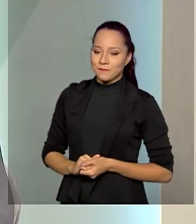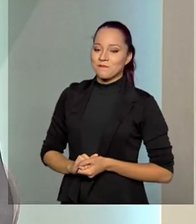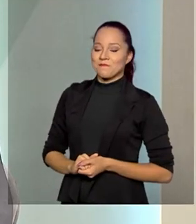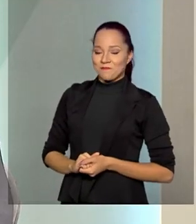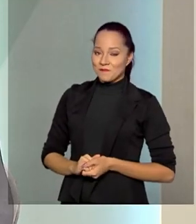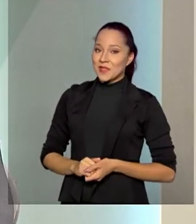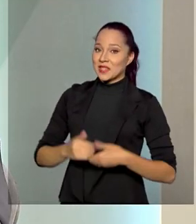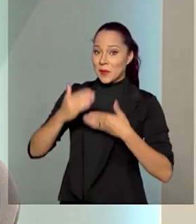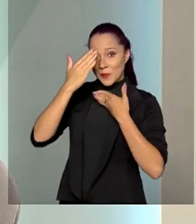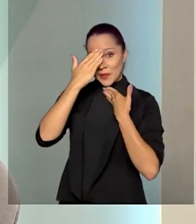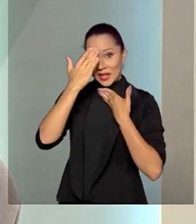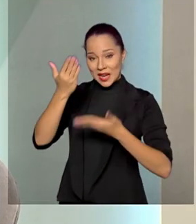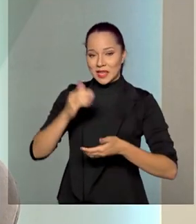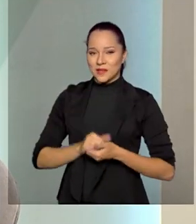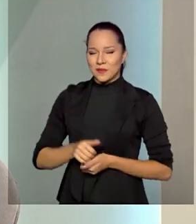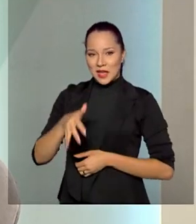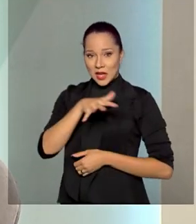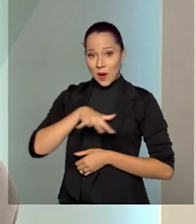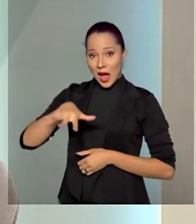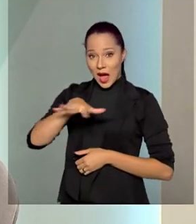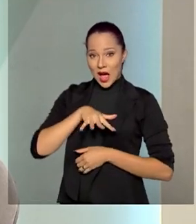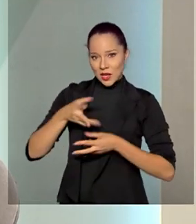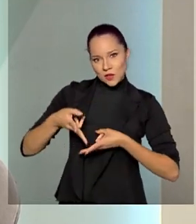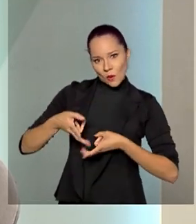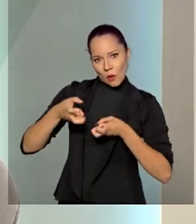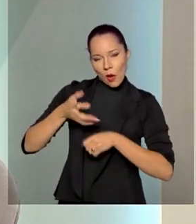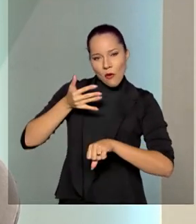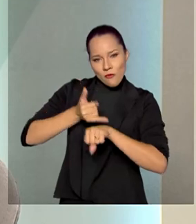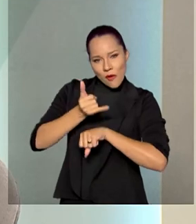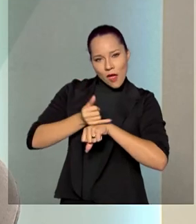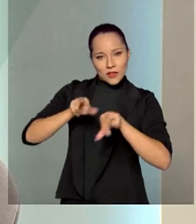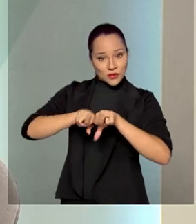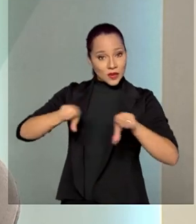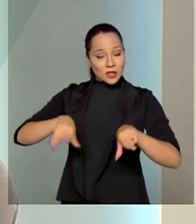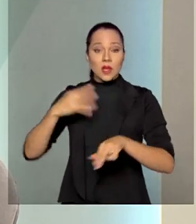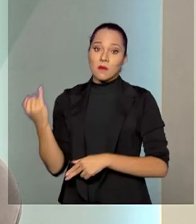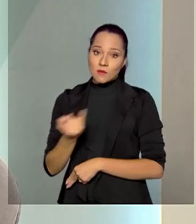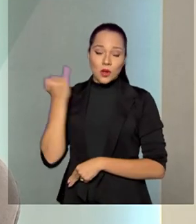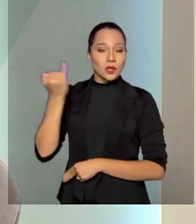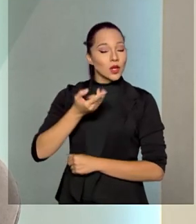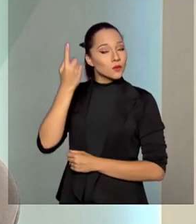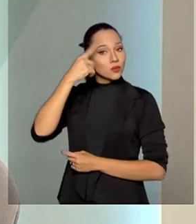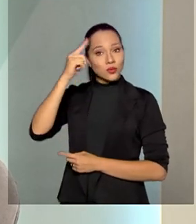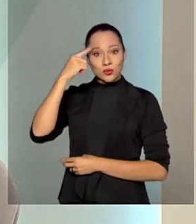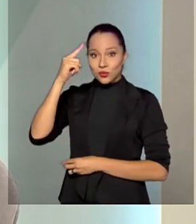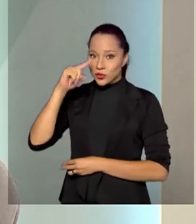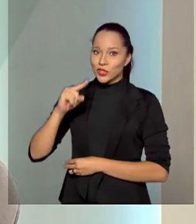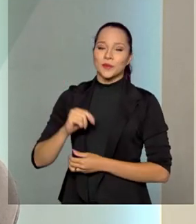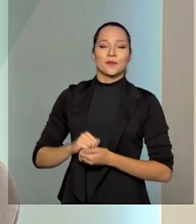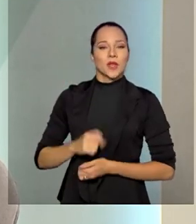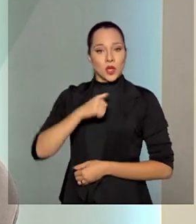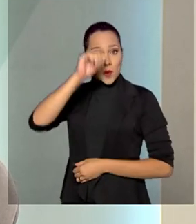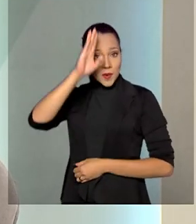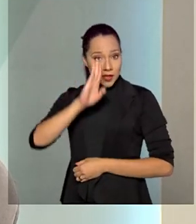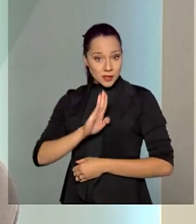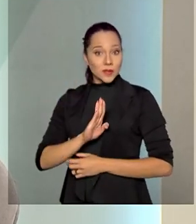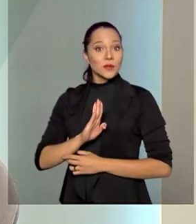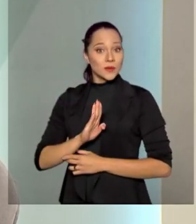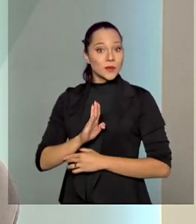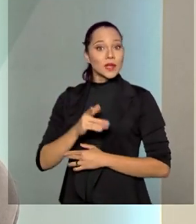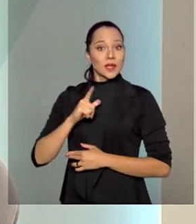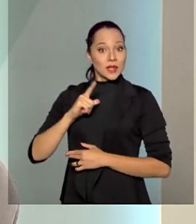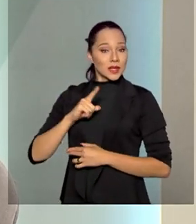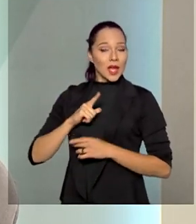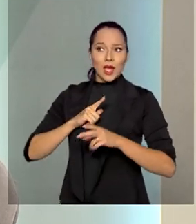Obrigado, Paulo. A mineração, os minerais, são essenciais para o nosso dia a dia. E o Brasil tem